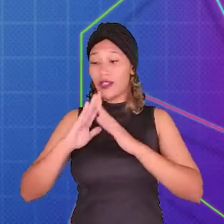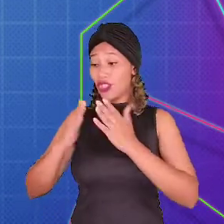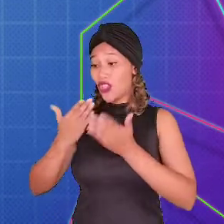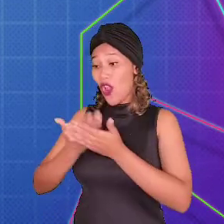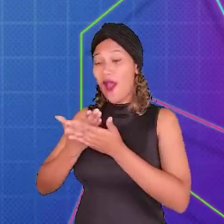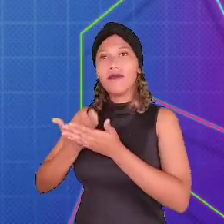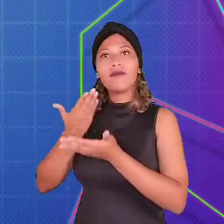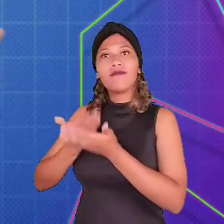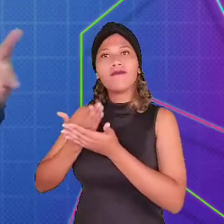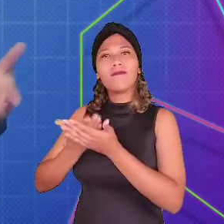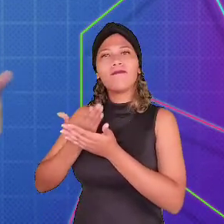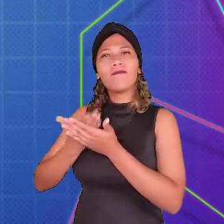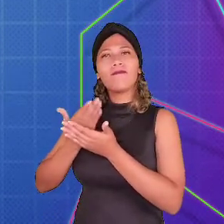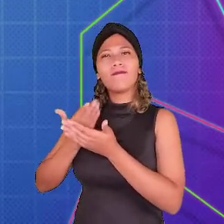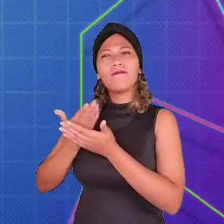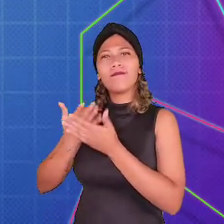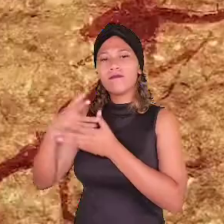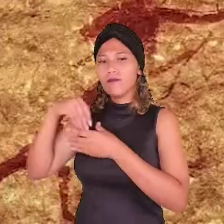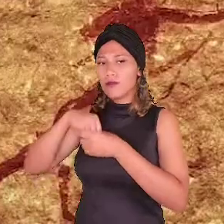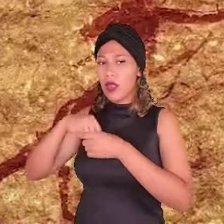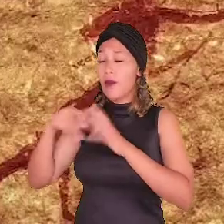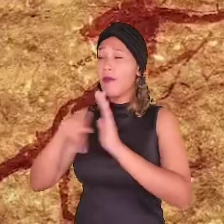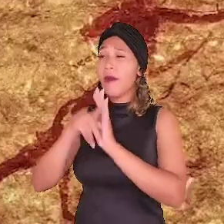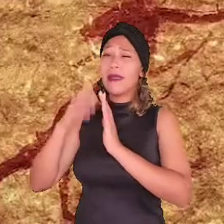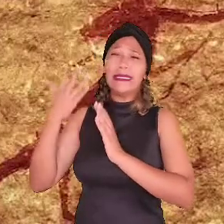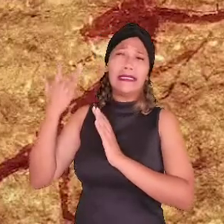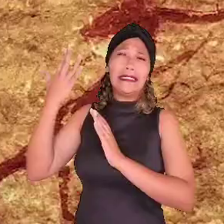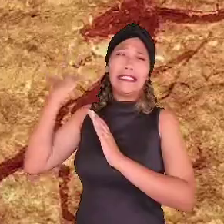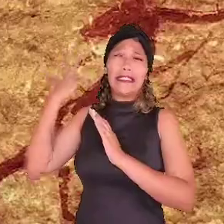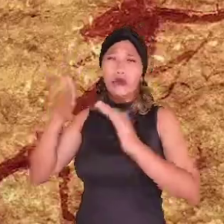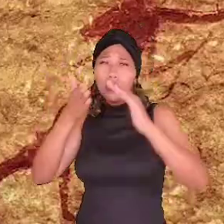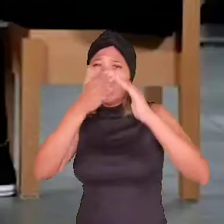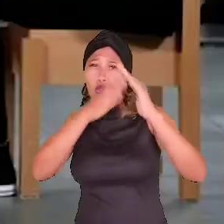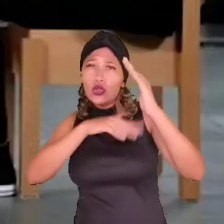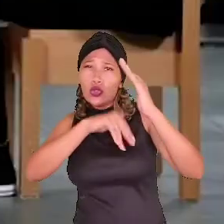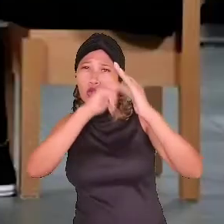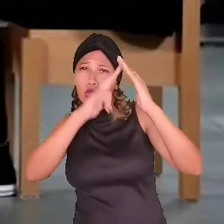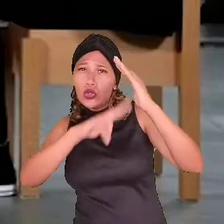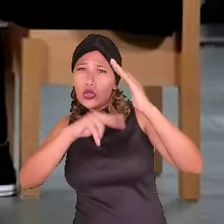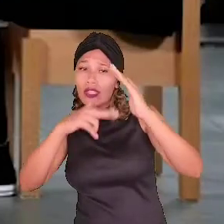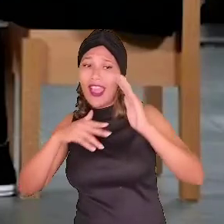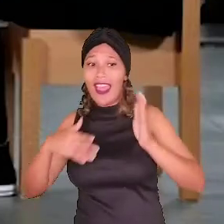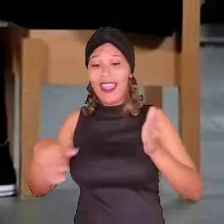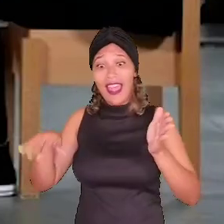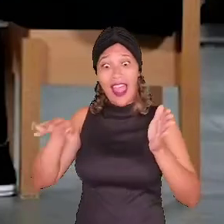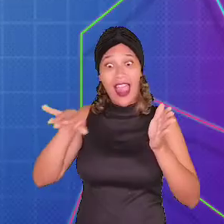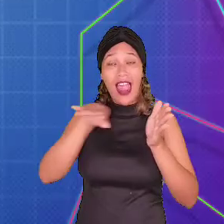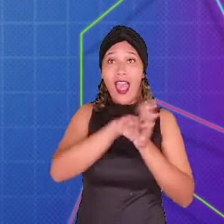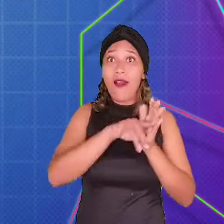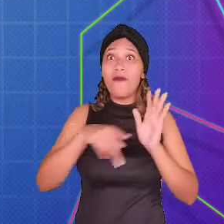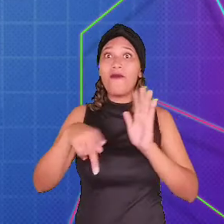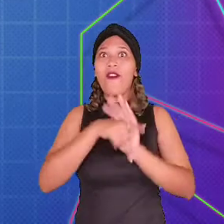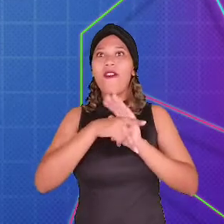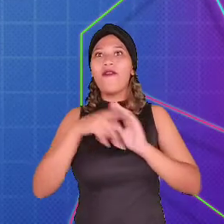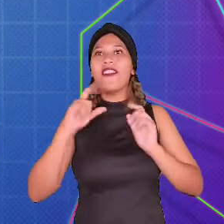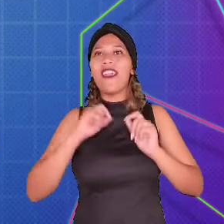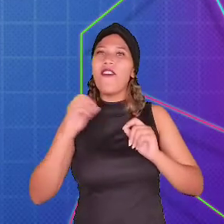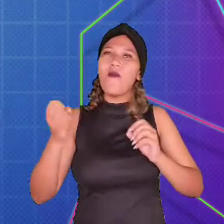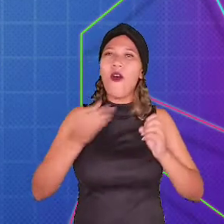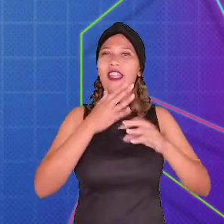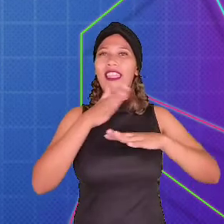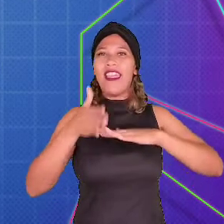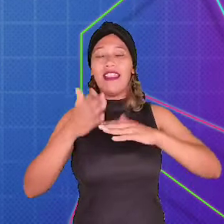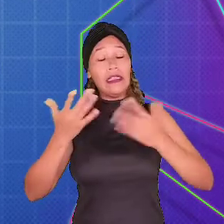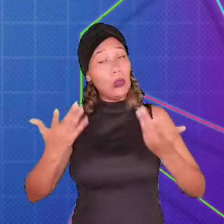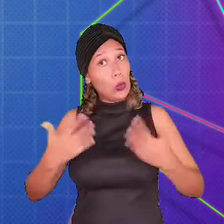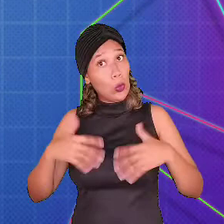escola, a gente estuda diversos tipos de arte, da pré-história até a arte moderna. Para Danto, o que viria